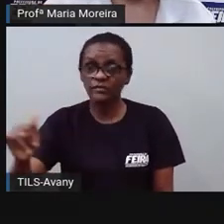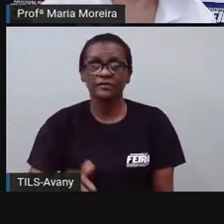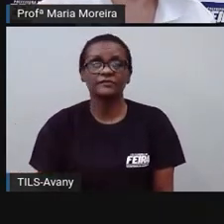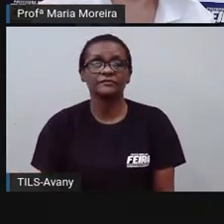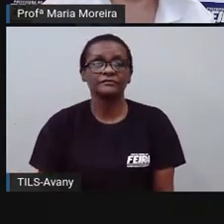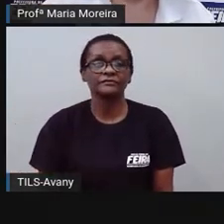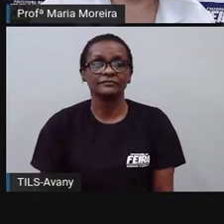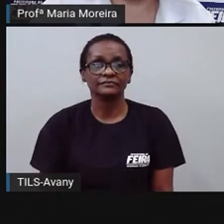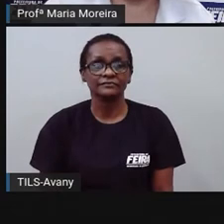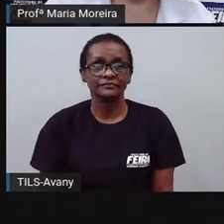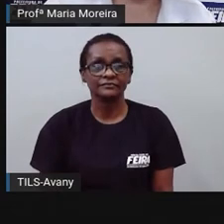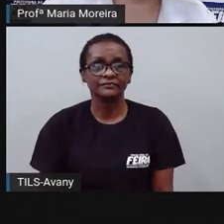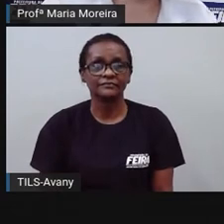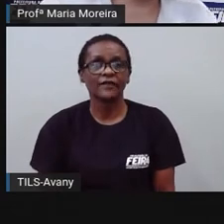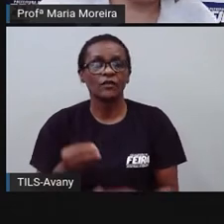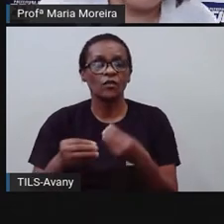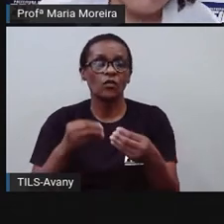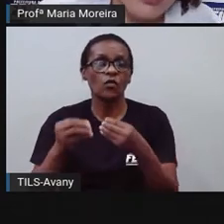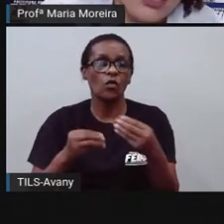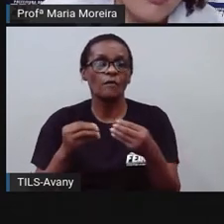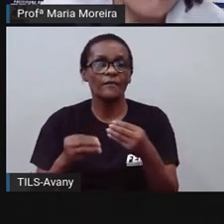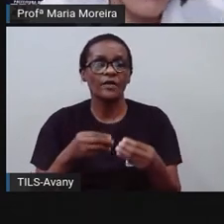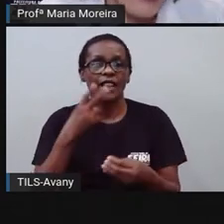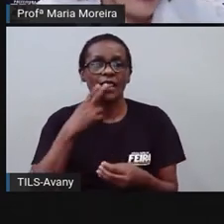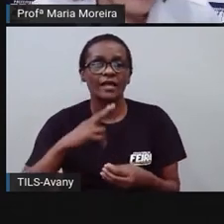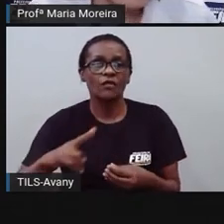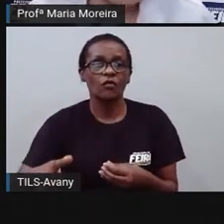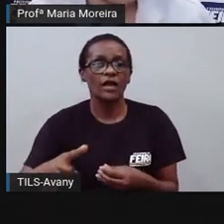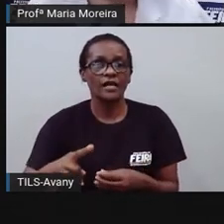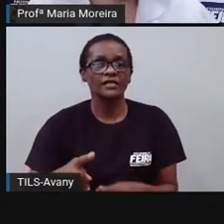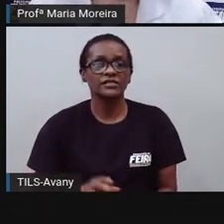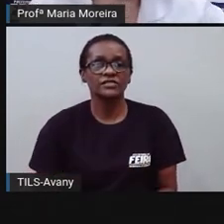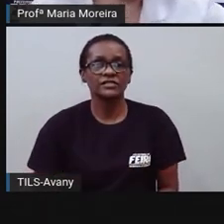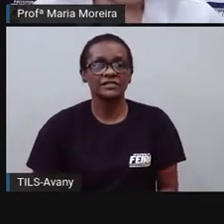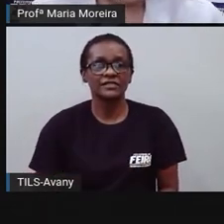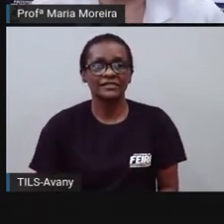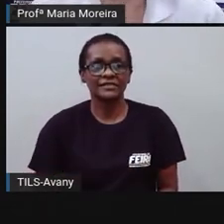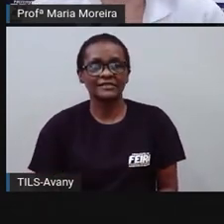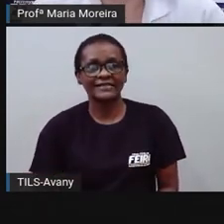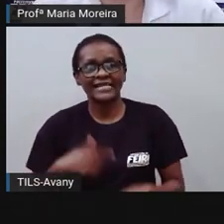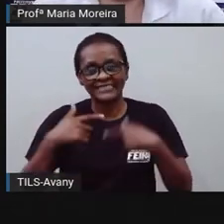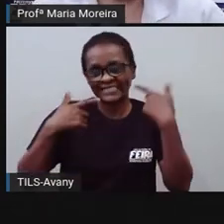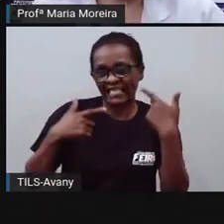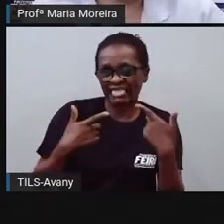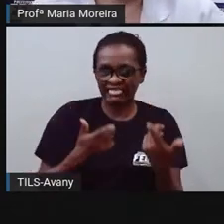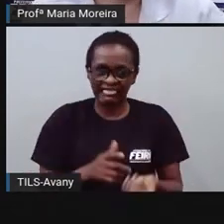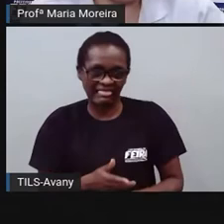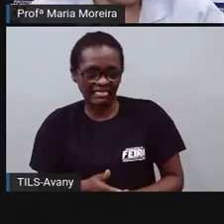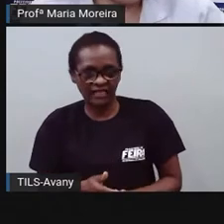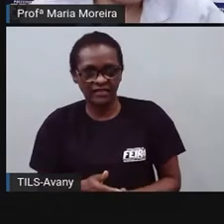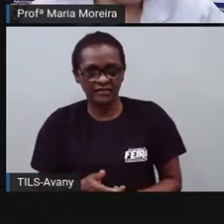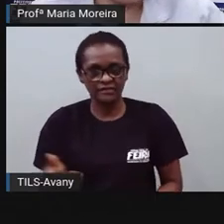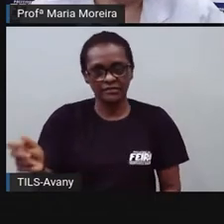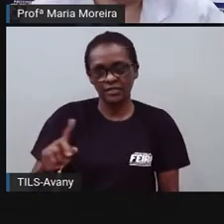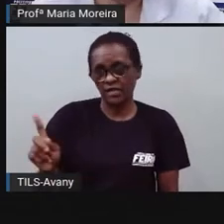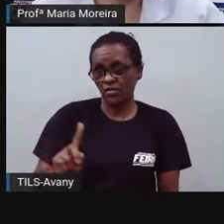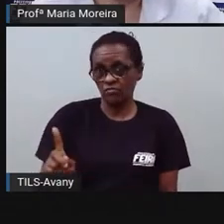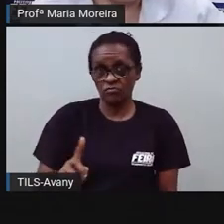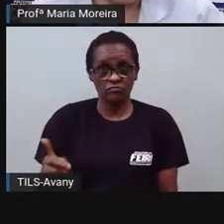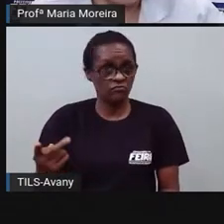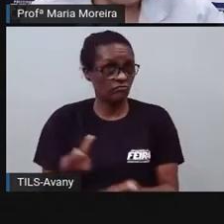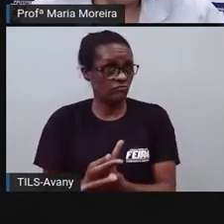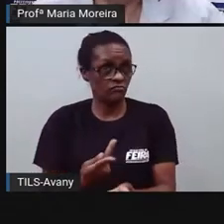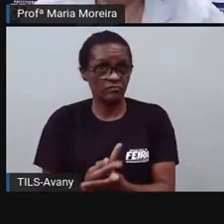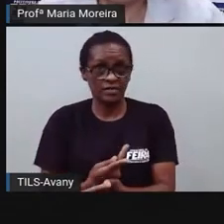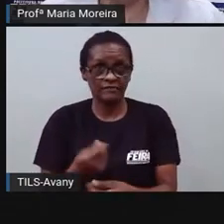Formal. Formal. Como assim, pró? Eu não posso dizer assim, véi, chega lá na minha notícia e vê. Véi, tá ligado no que aconteceu